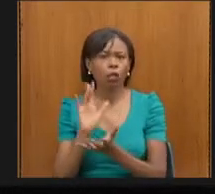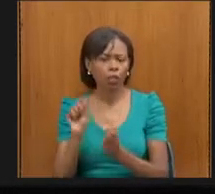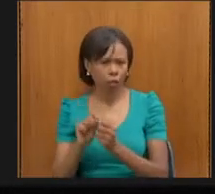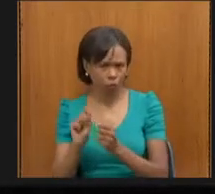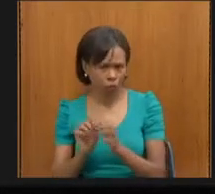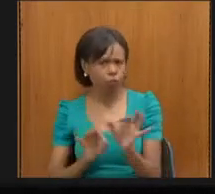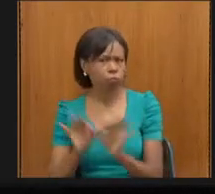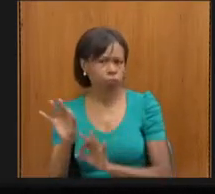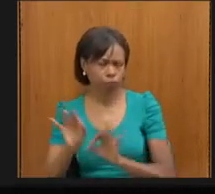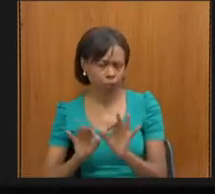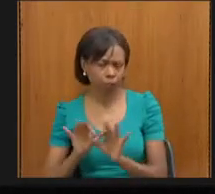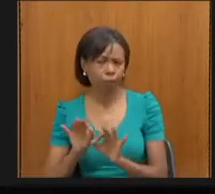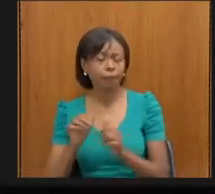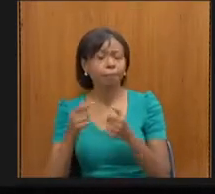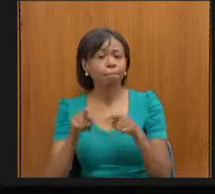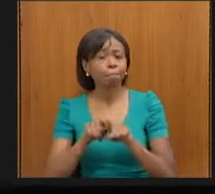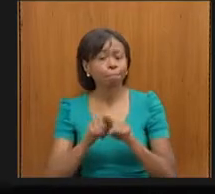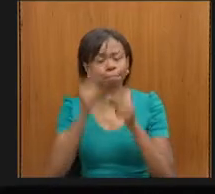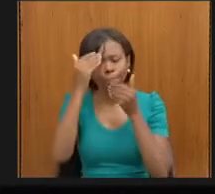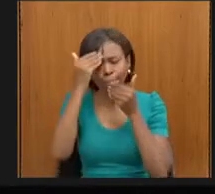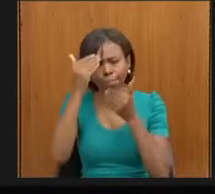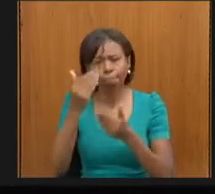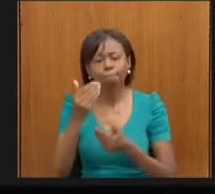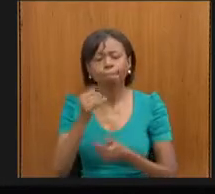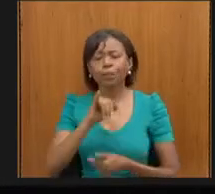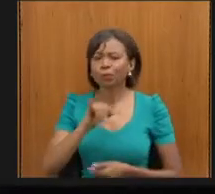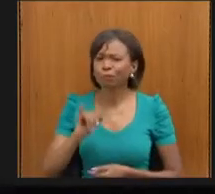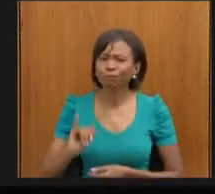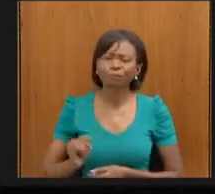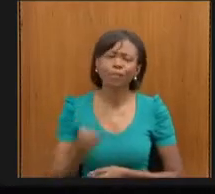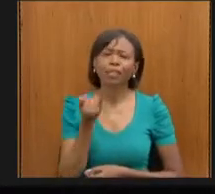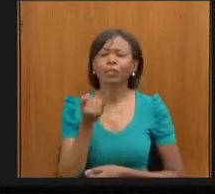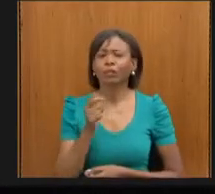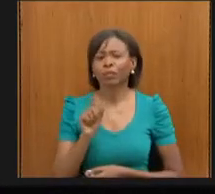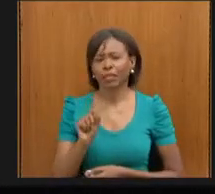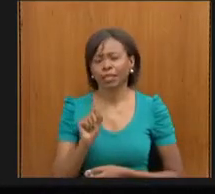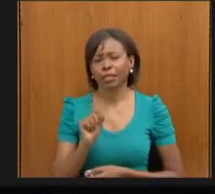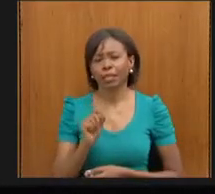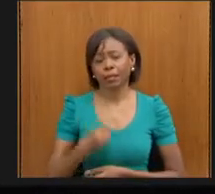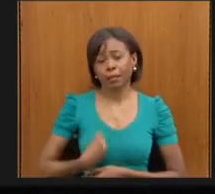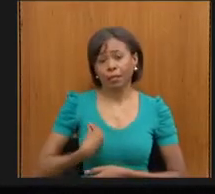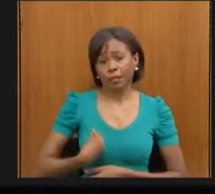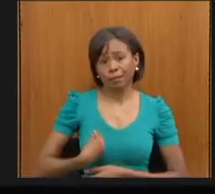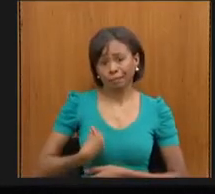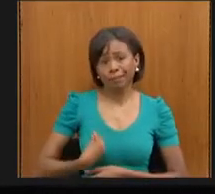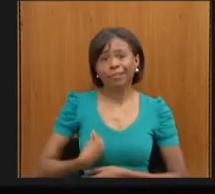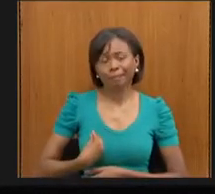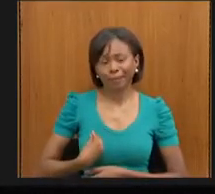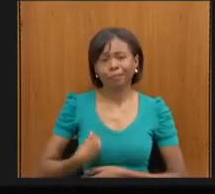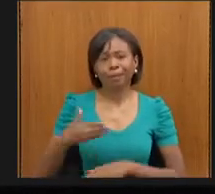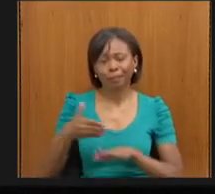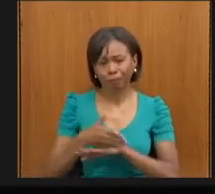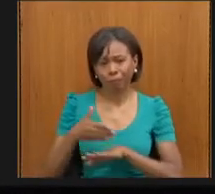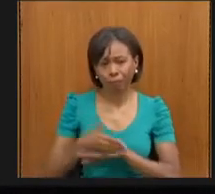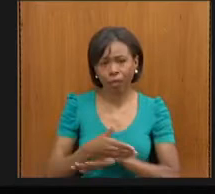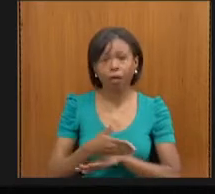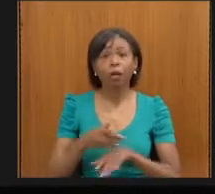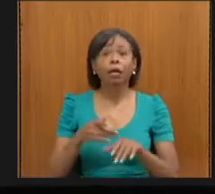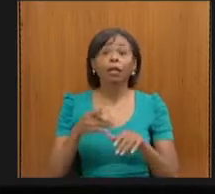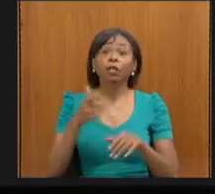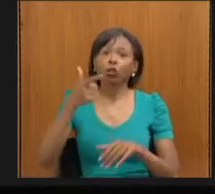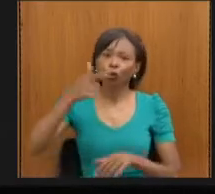né, agradecer a oportunidade que a gente tem de participar, pontuar a